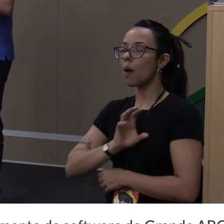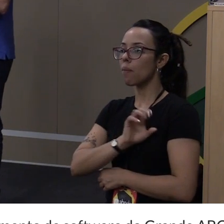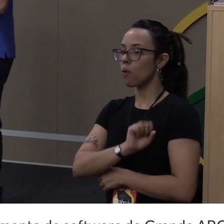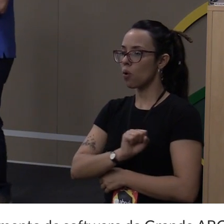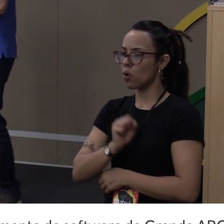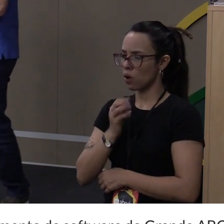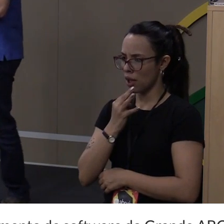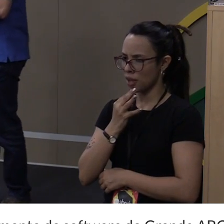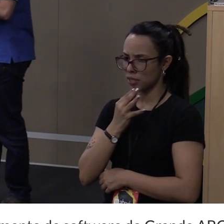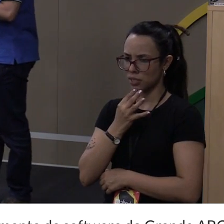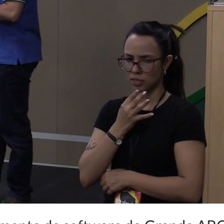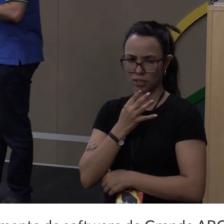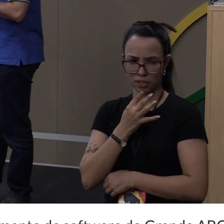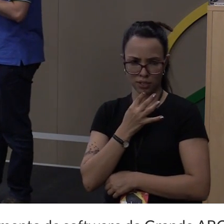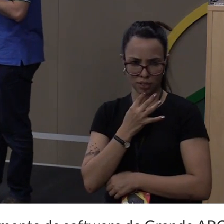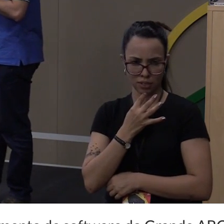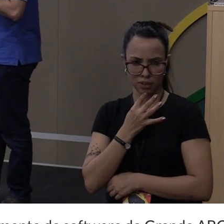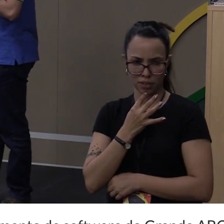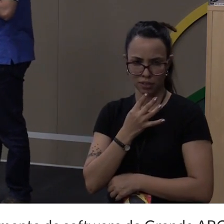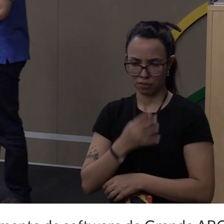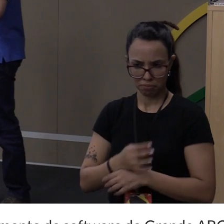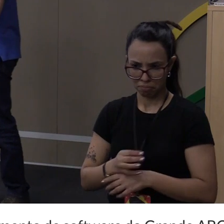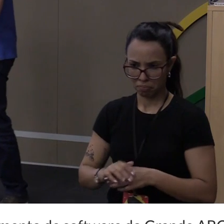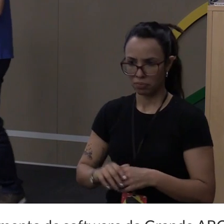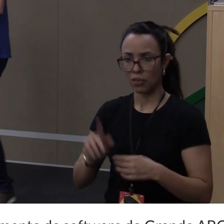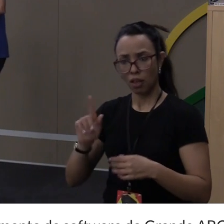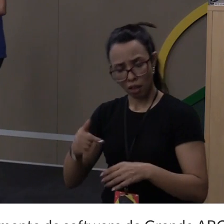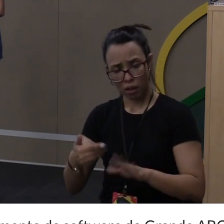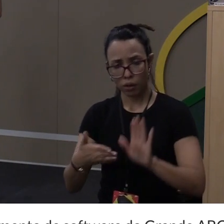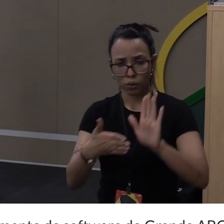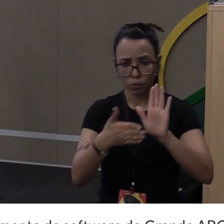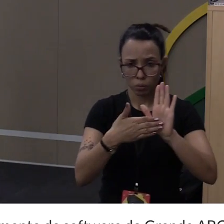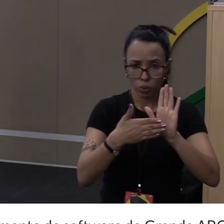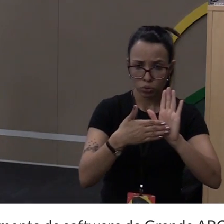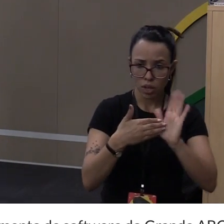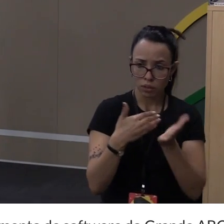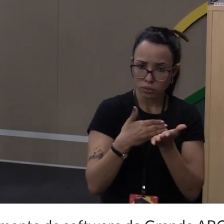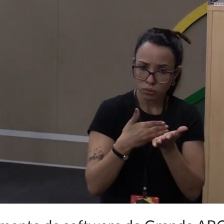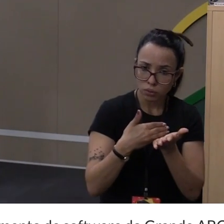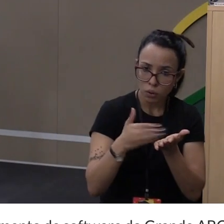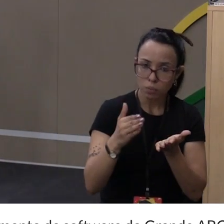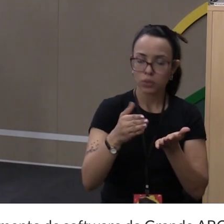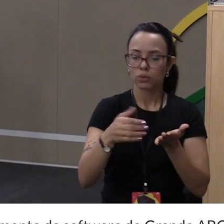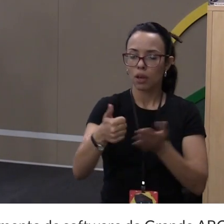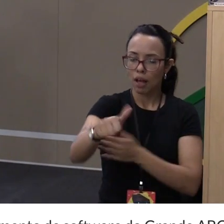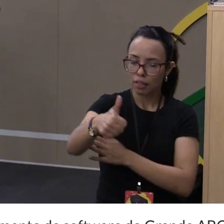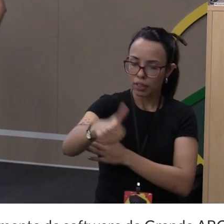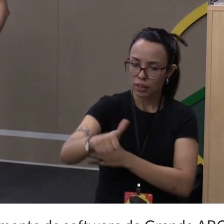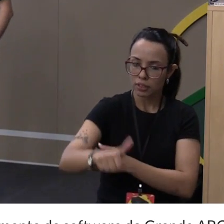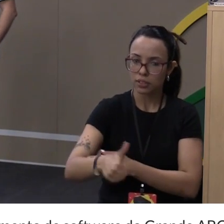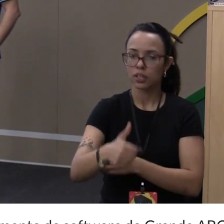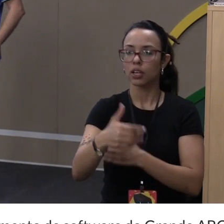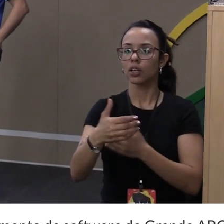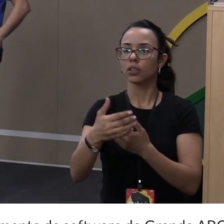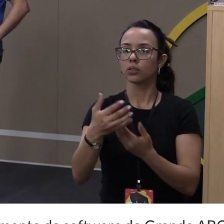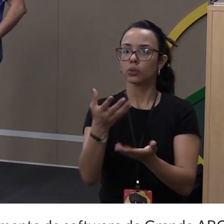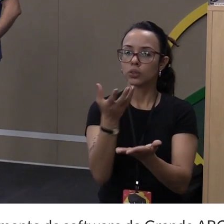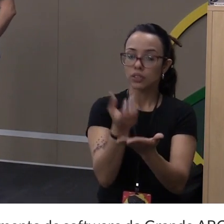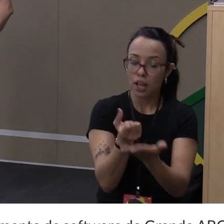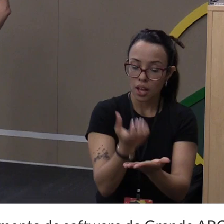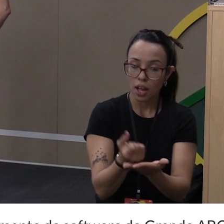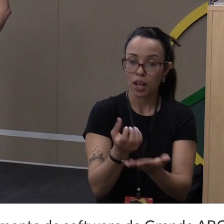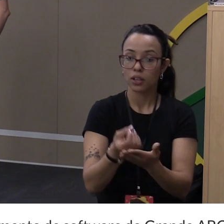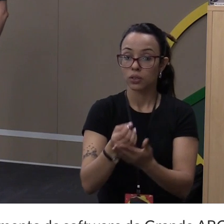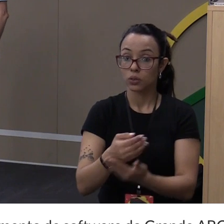Bom, o Serenata de Amor, ele é um projeto que começou a fazer dados públicos de